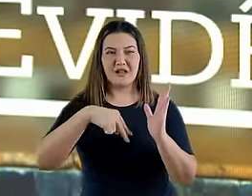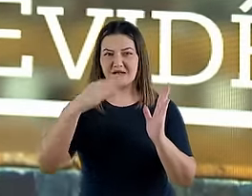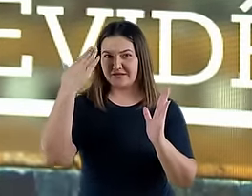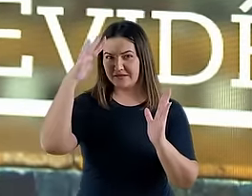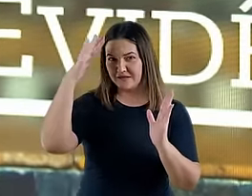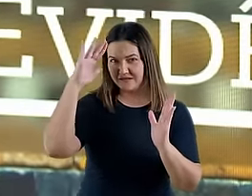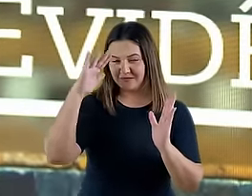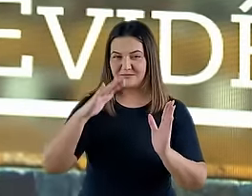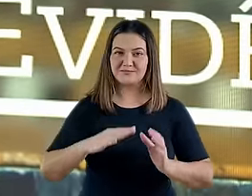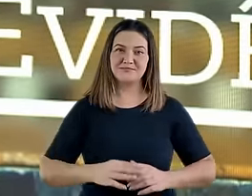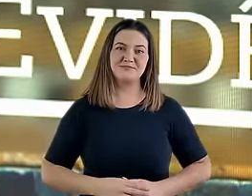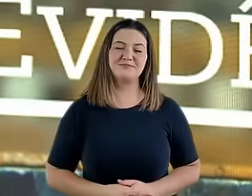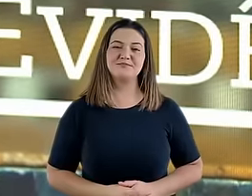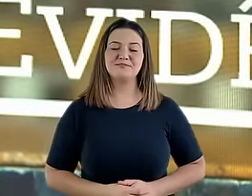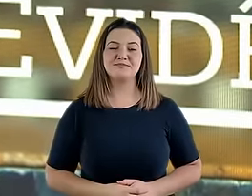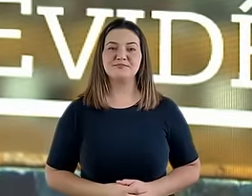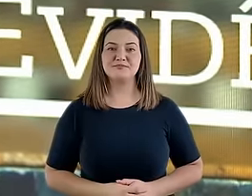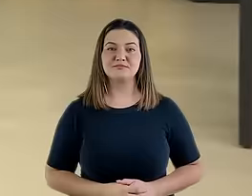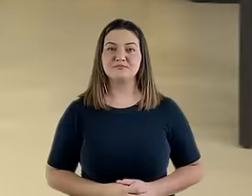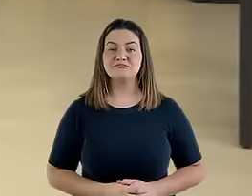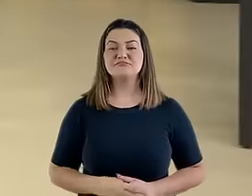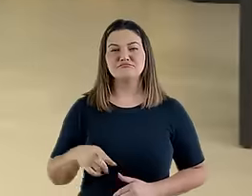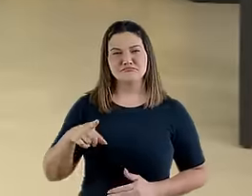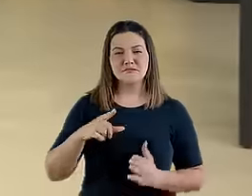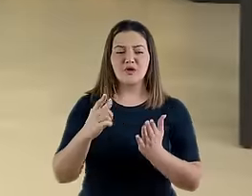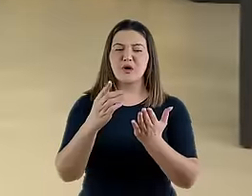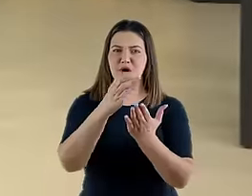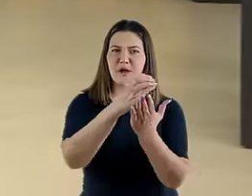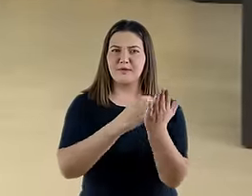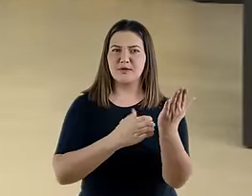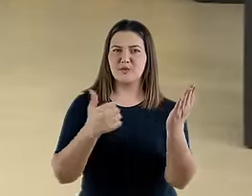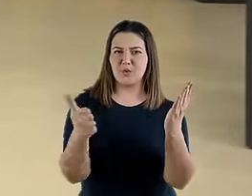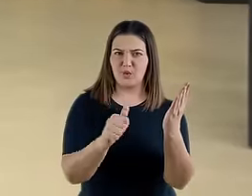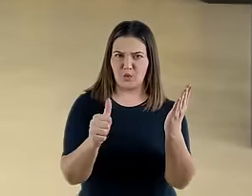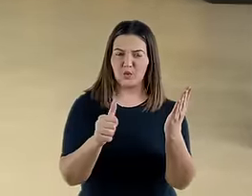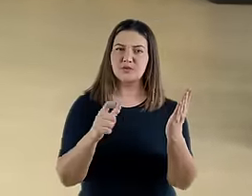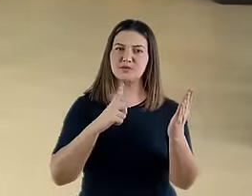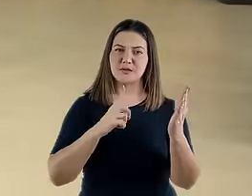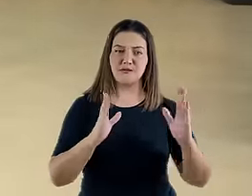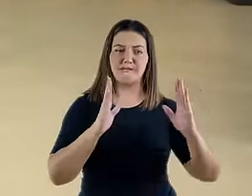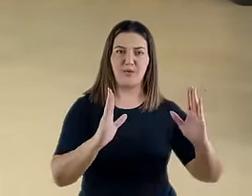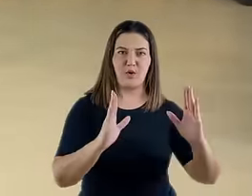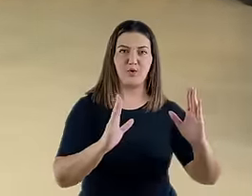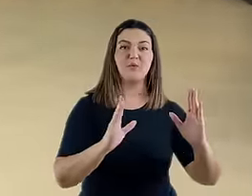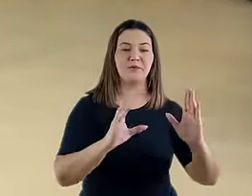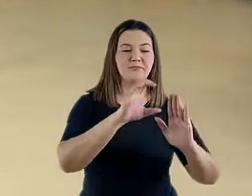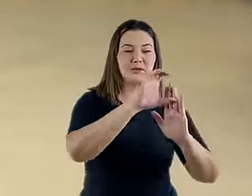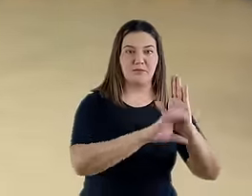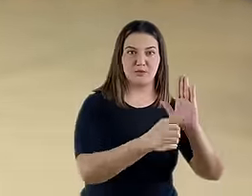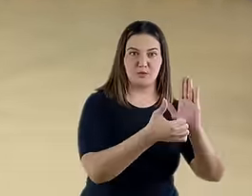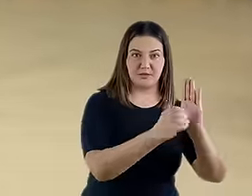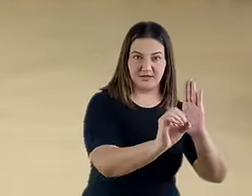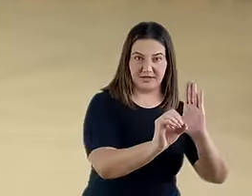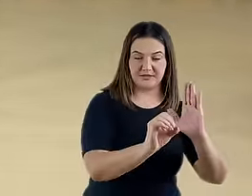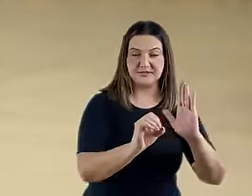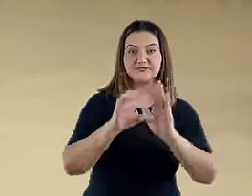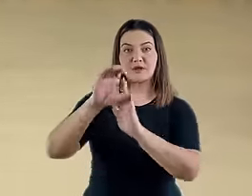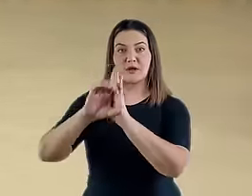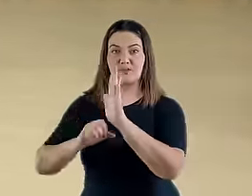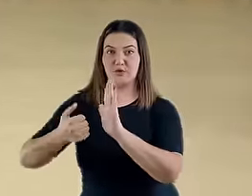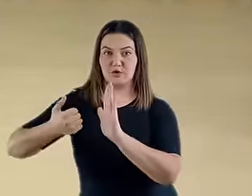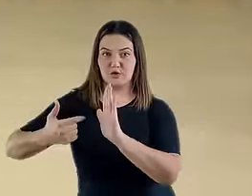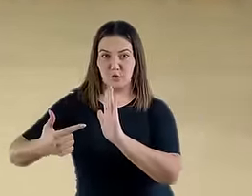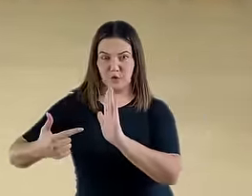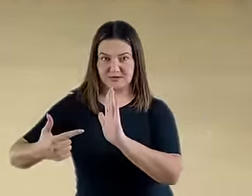difíceis de se interpretar. Ele, na verdade, faz um bloco único com os capítulos 10 e 12,